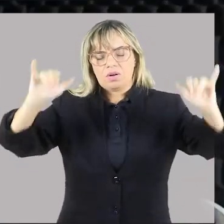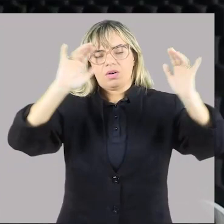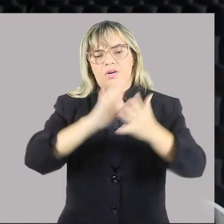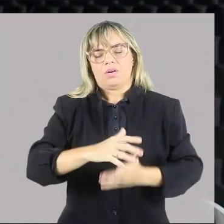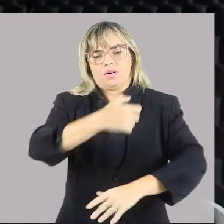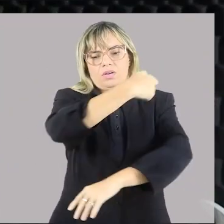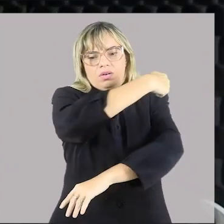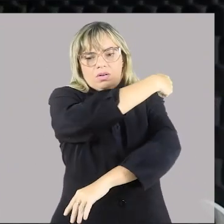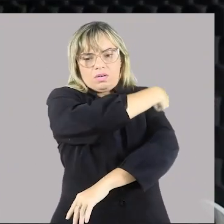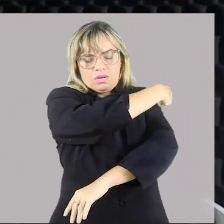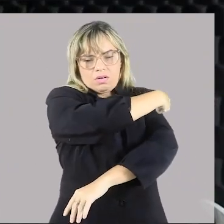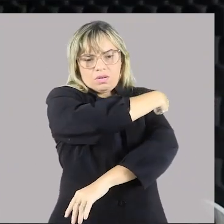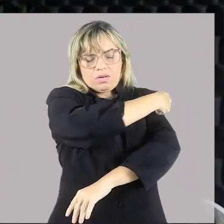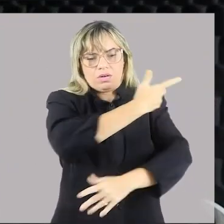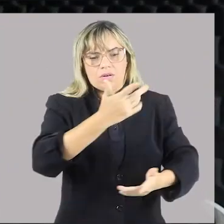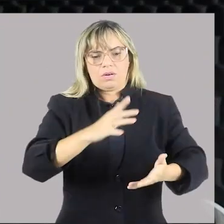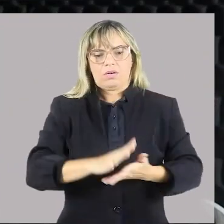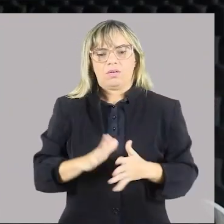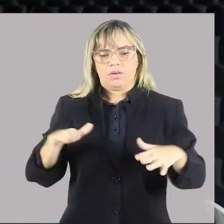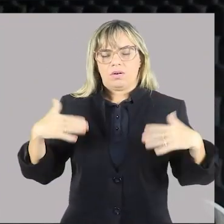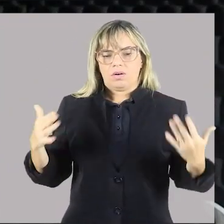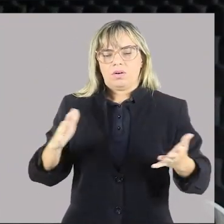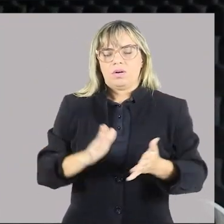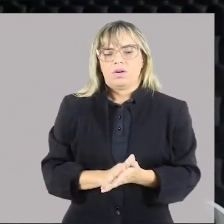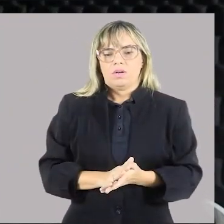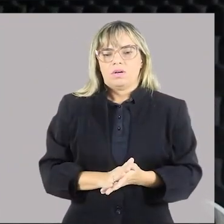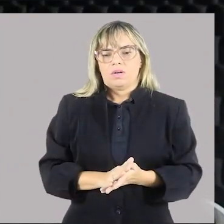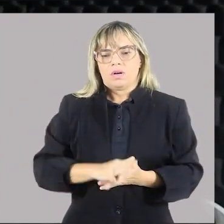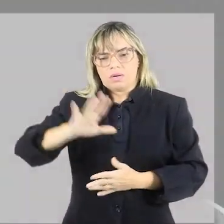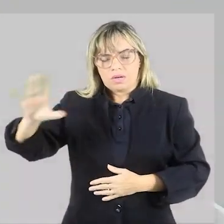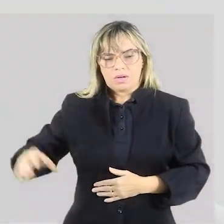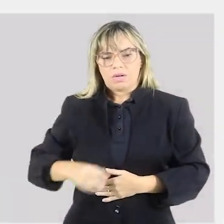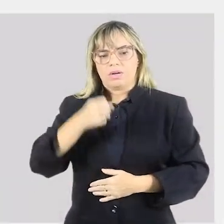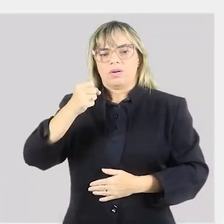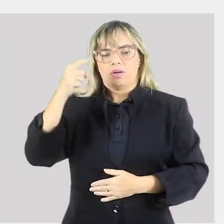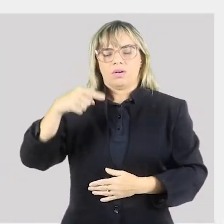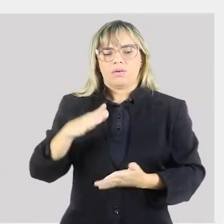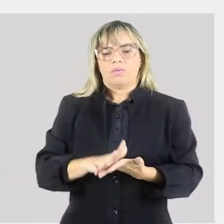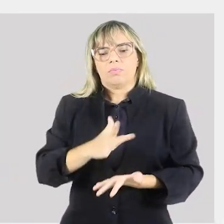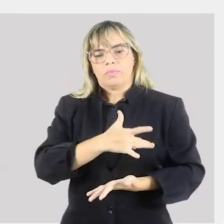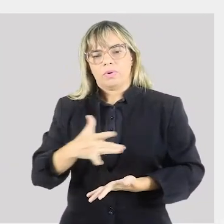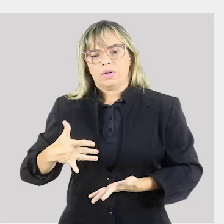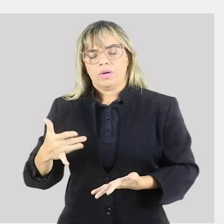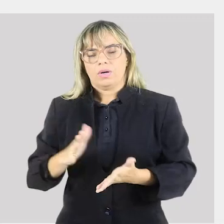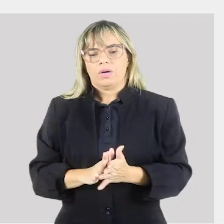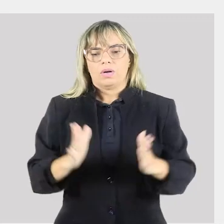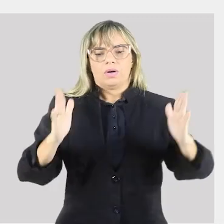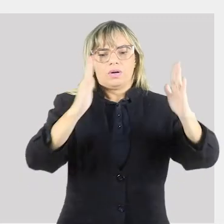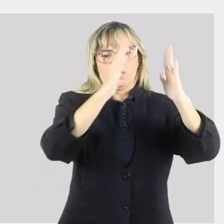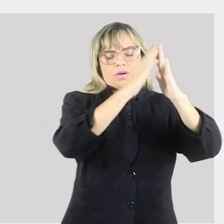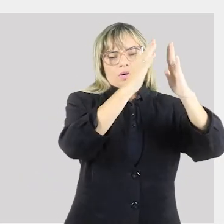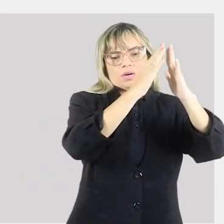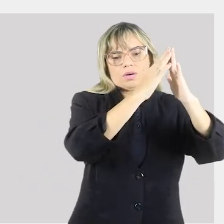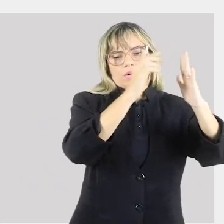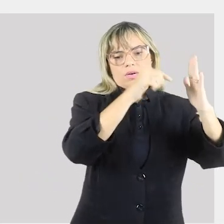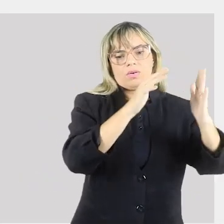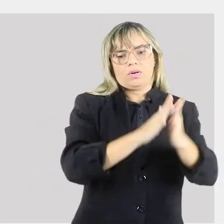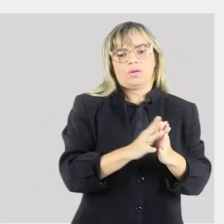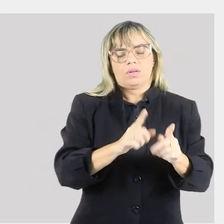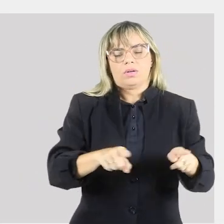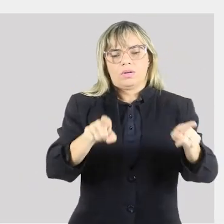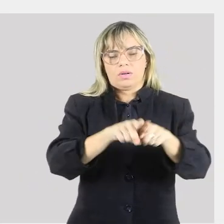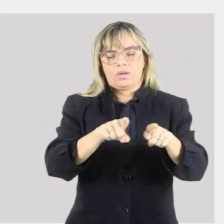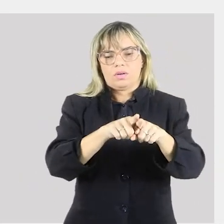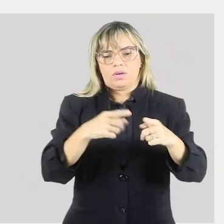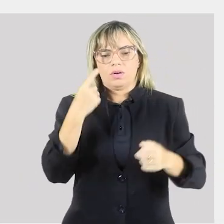foi vacina, a gente sabe que salva. Habitação, né? E aí entra dentro dessa questão